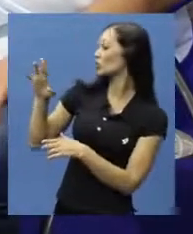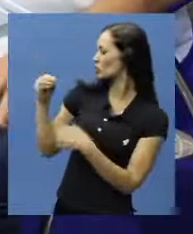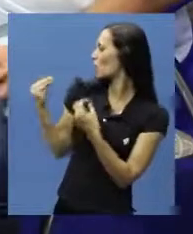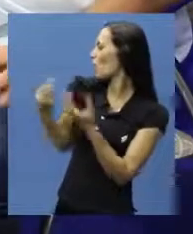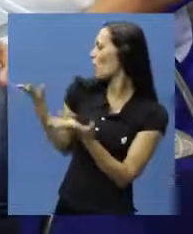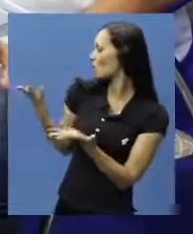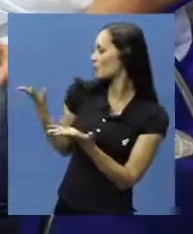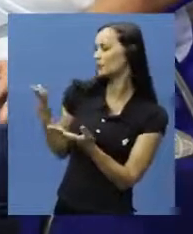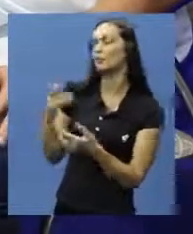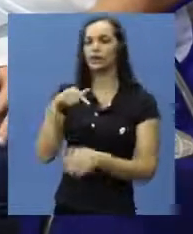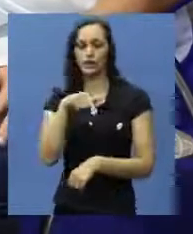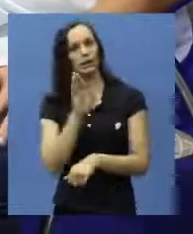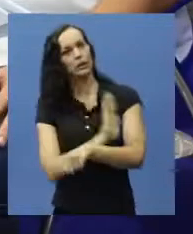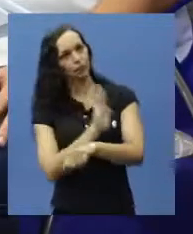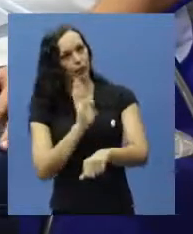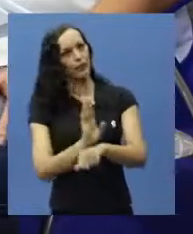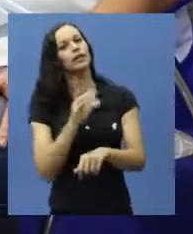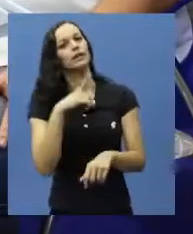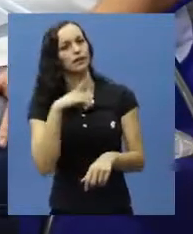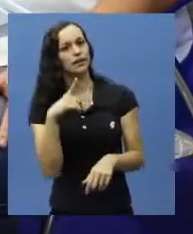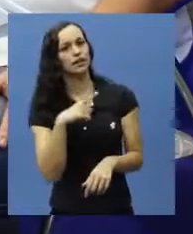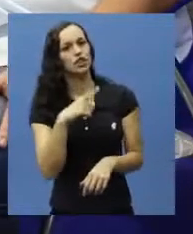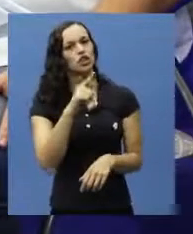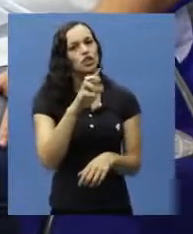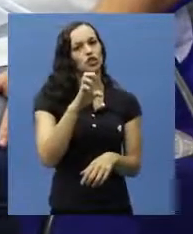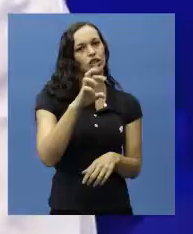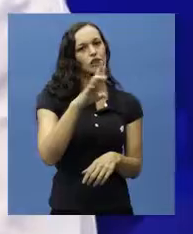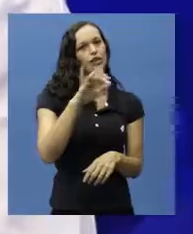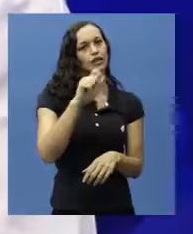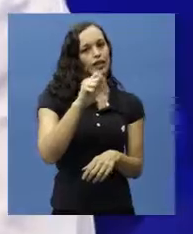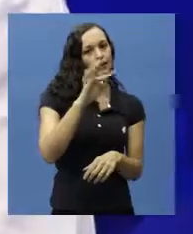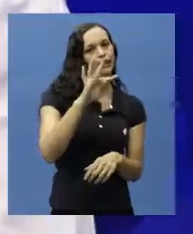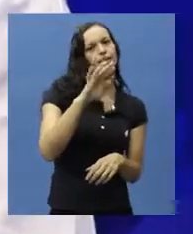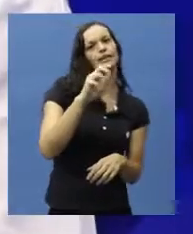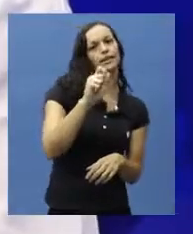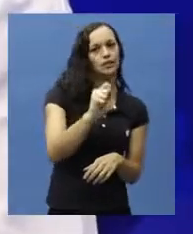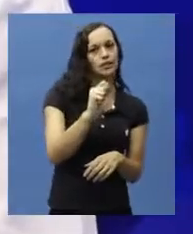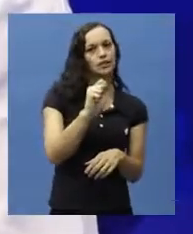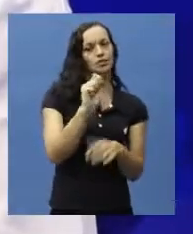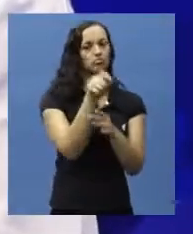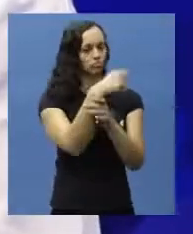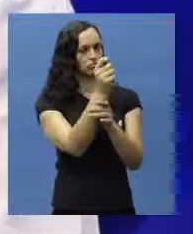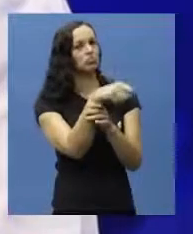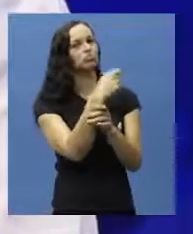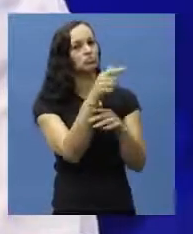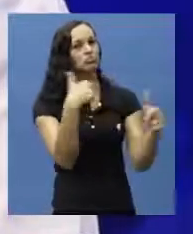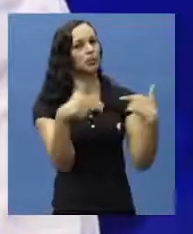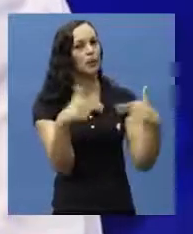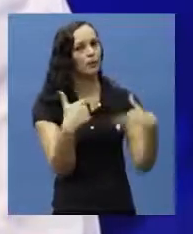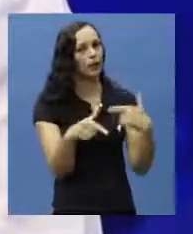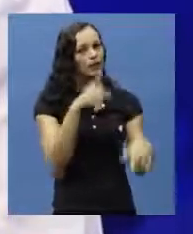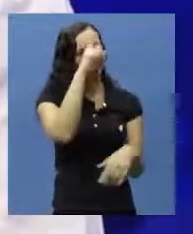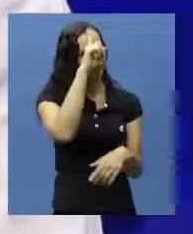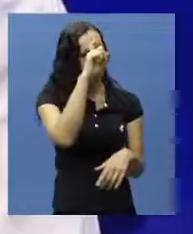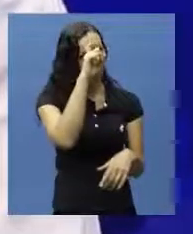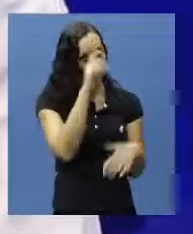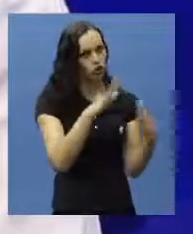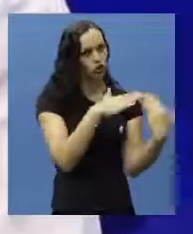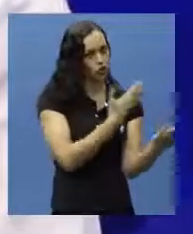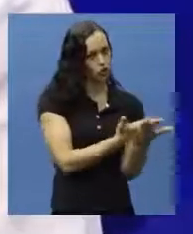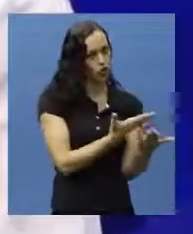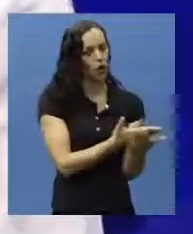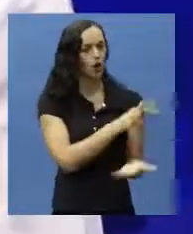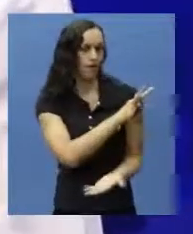aqui em Barreiras, por exemplo, na nossa região, a geriatria, o fisioterapeuta trabalha em clínicas, na nossa clínica